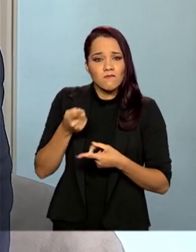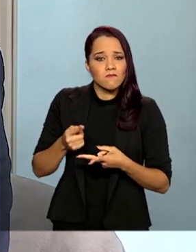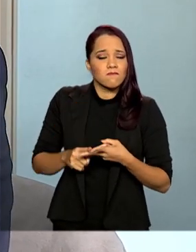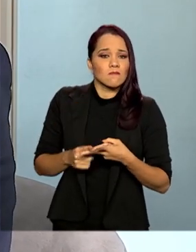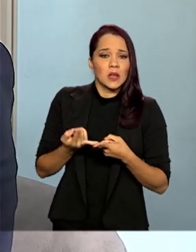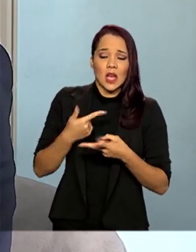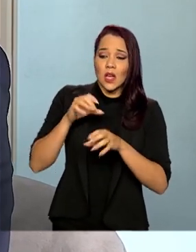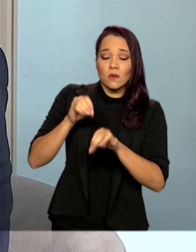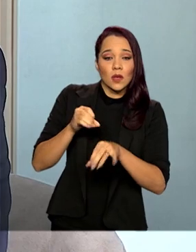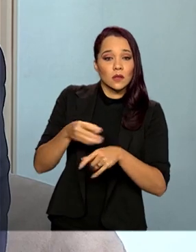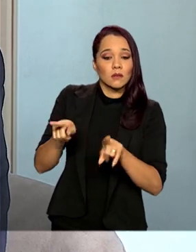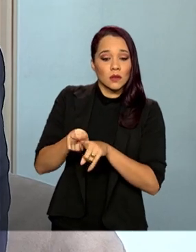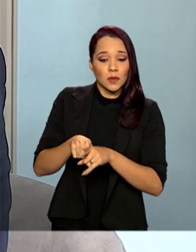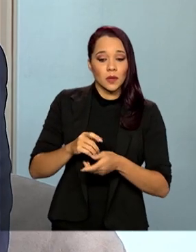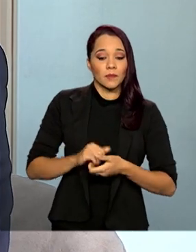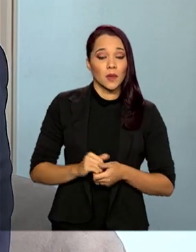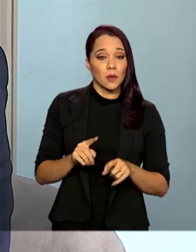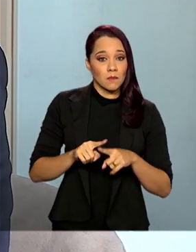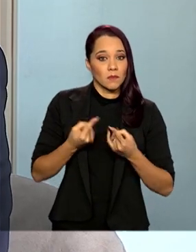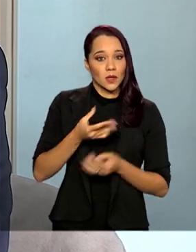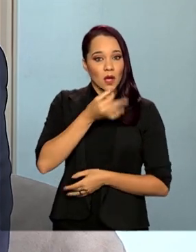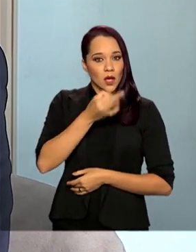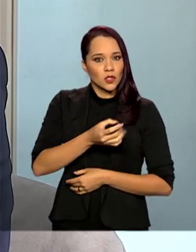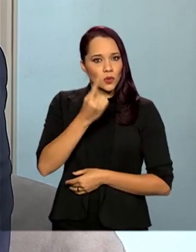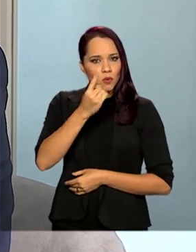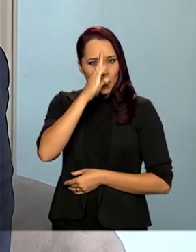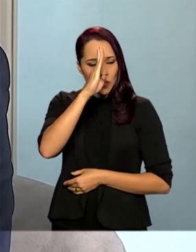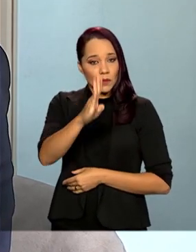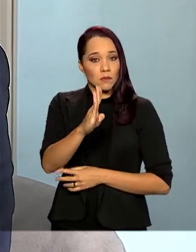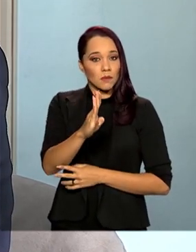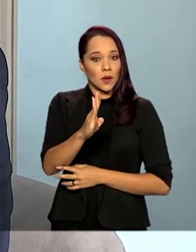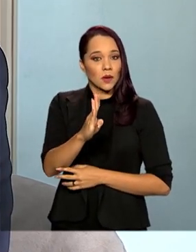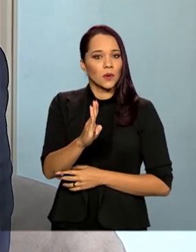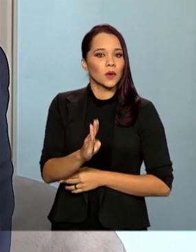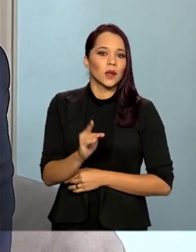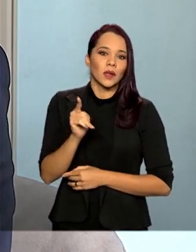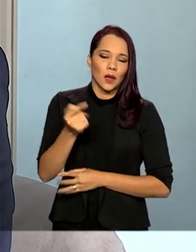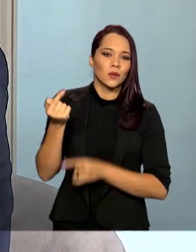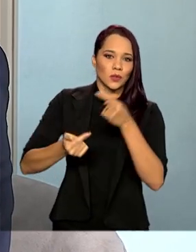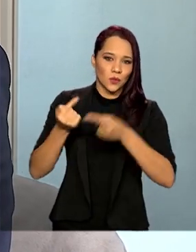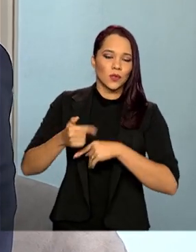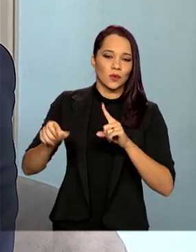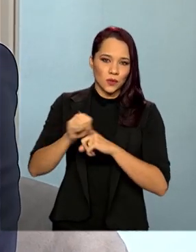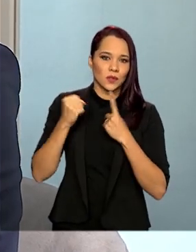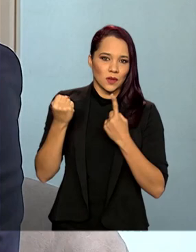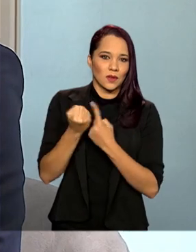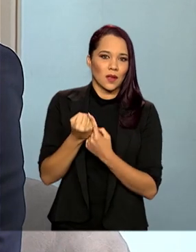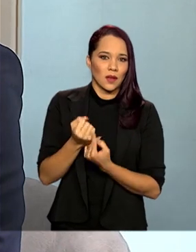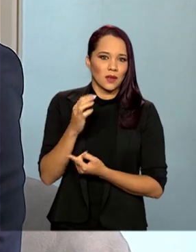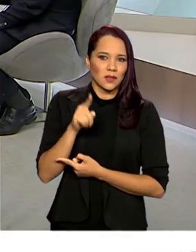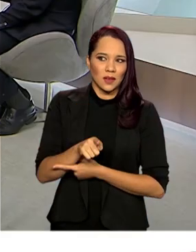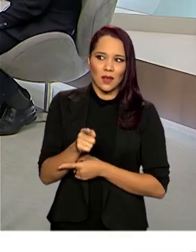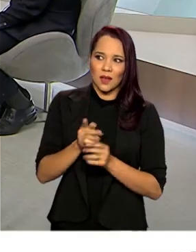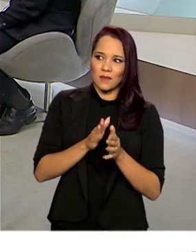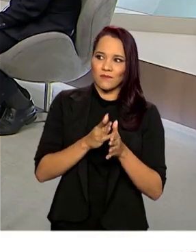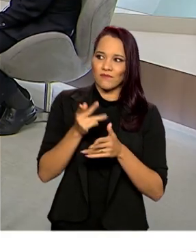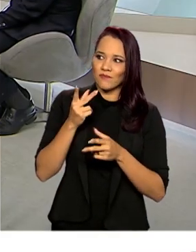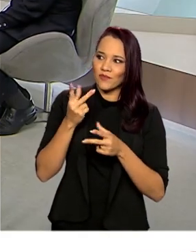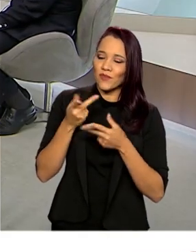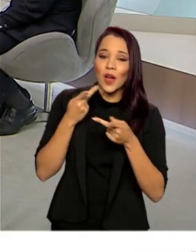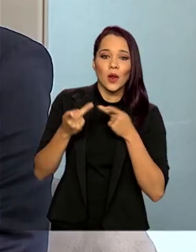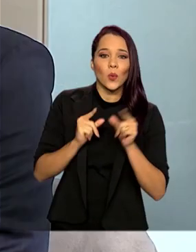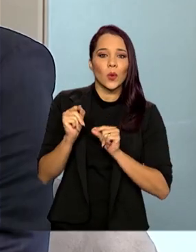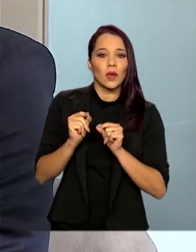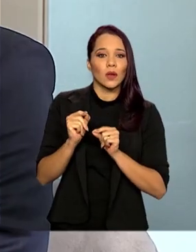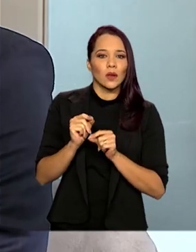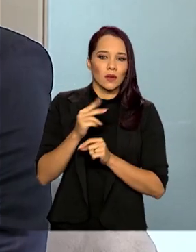A questão da educação também. Mas eu acho que uma das questões mais complexas, e aí é uma discussão da sociedade que é muito enviesada, quando se